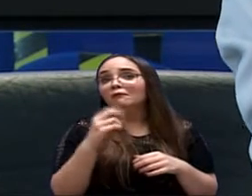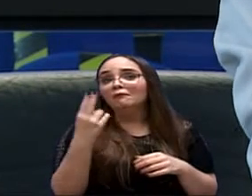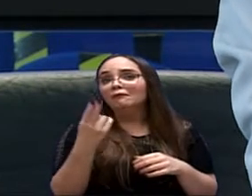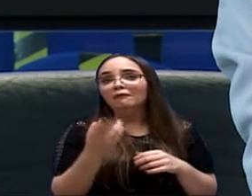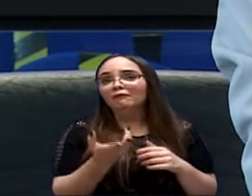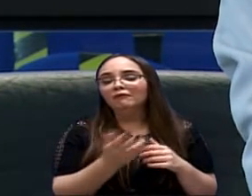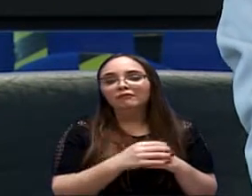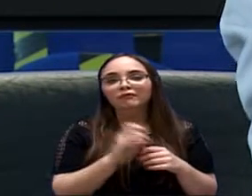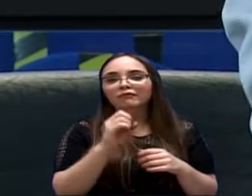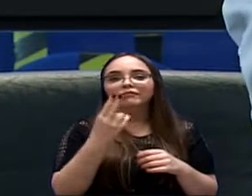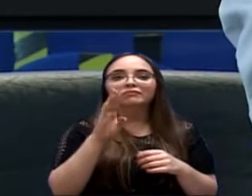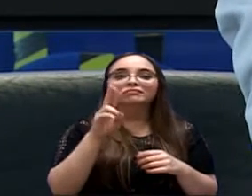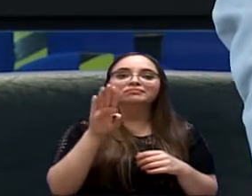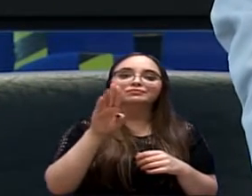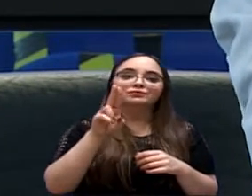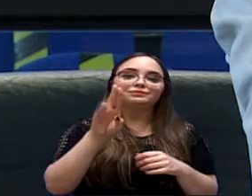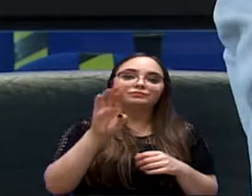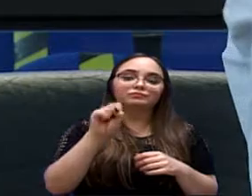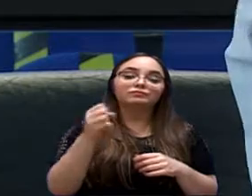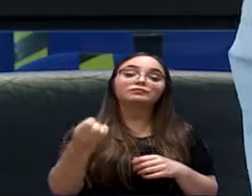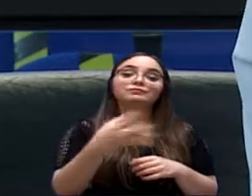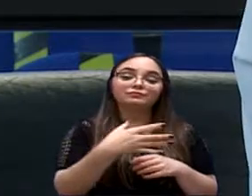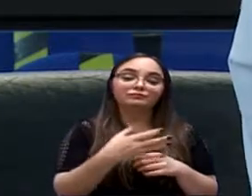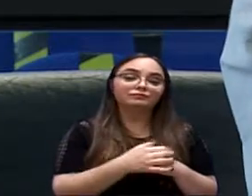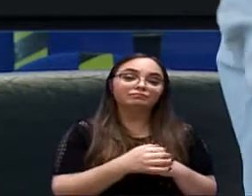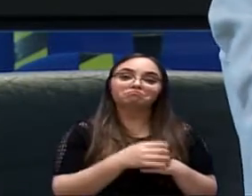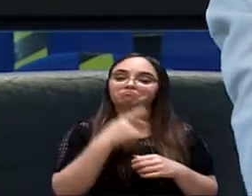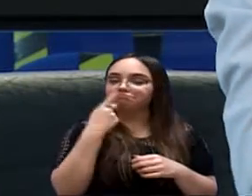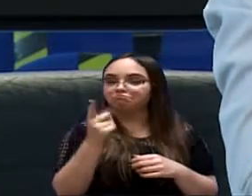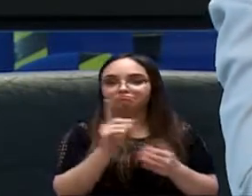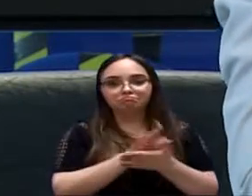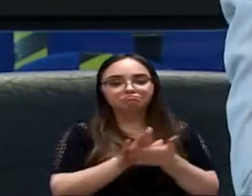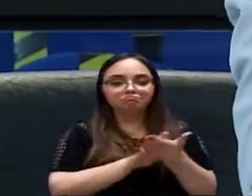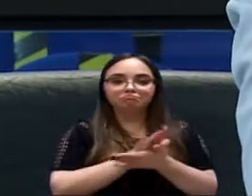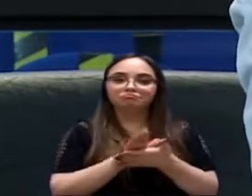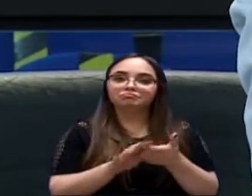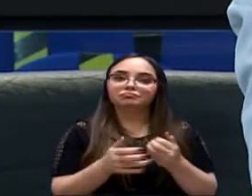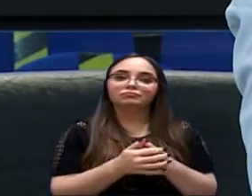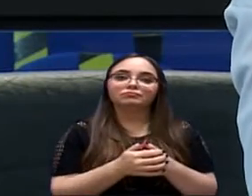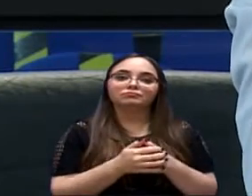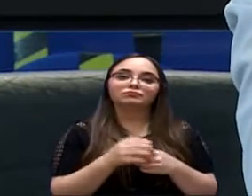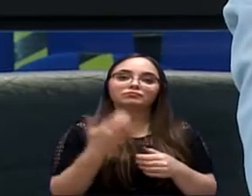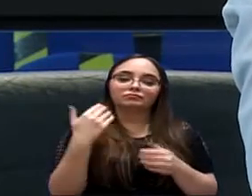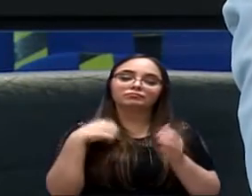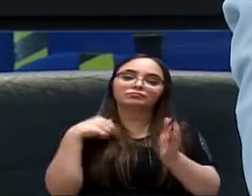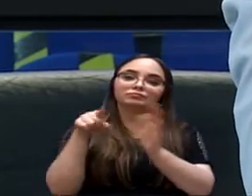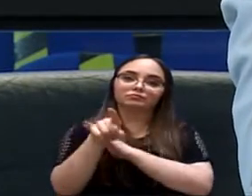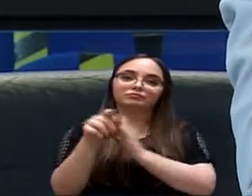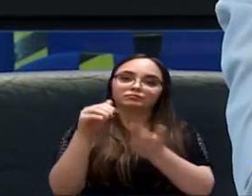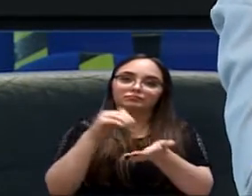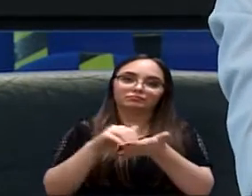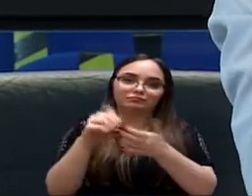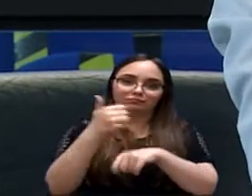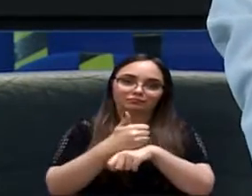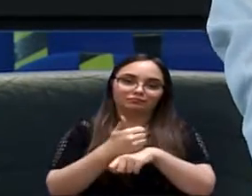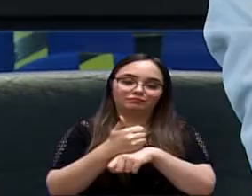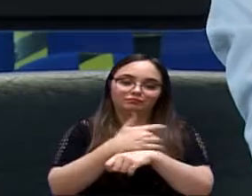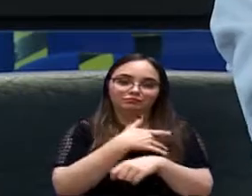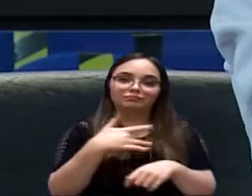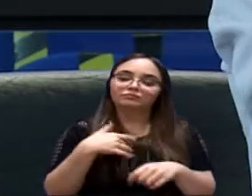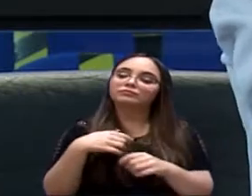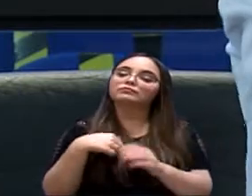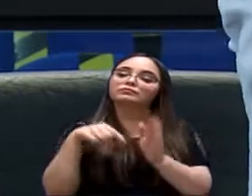uma unidade básica de saúde, quando eu questionei o secretário, porque isso estava em debate até no Conselho Municipal de Saúde, ele disse,